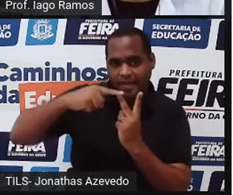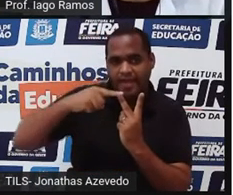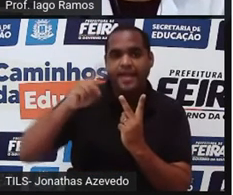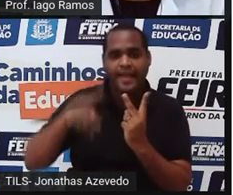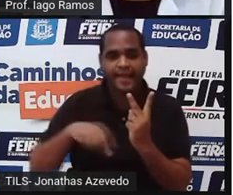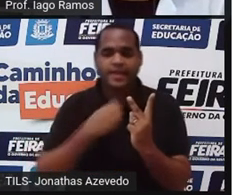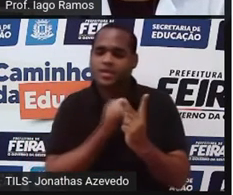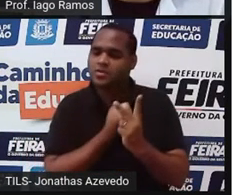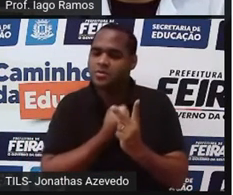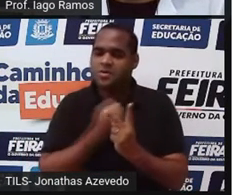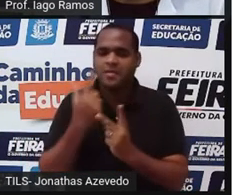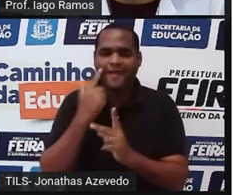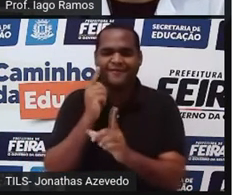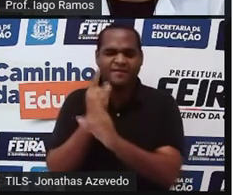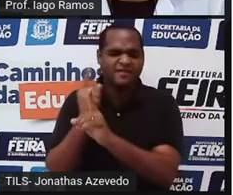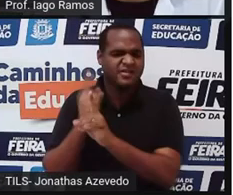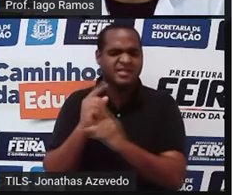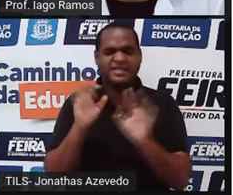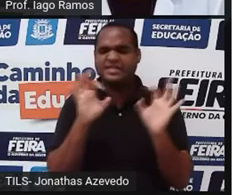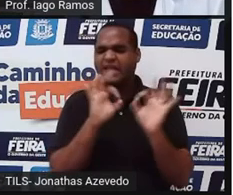desconfiou que não é exato?